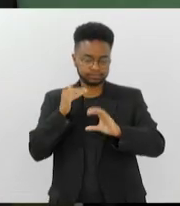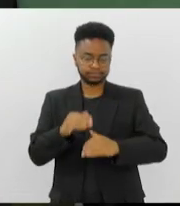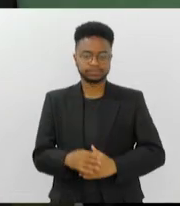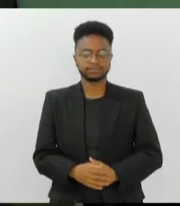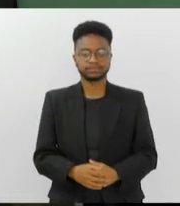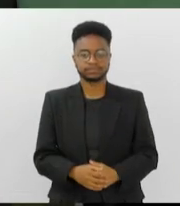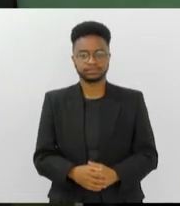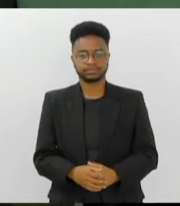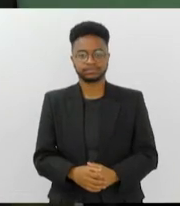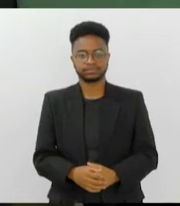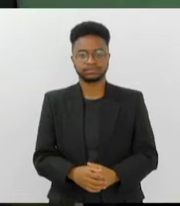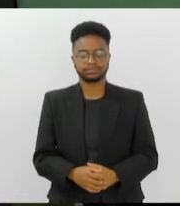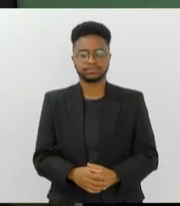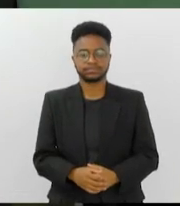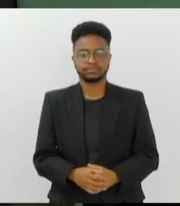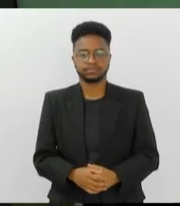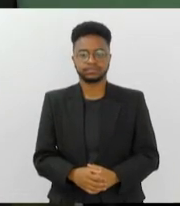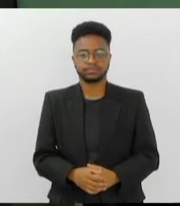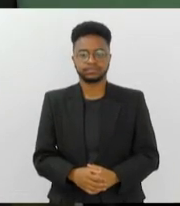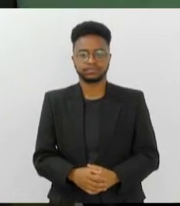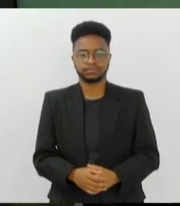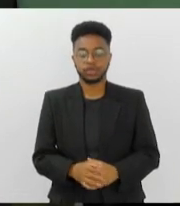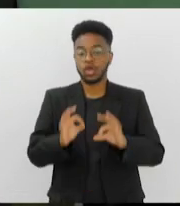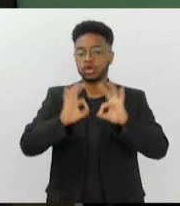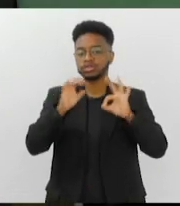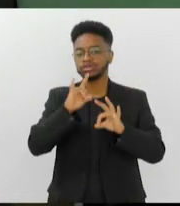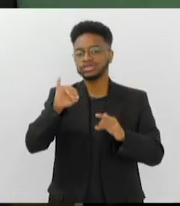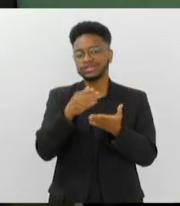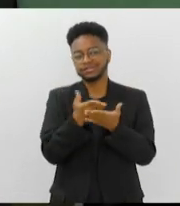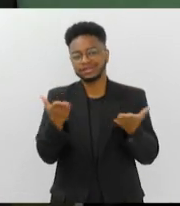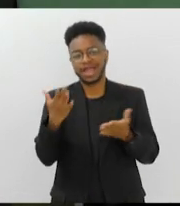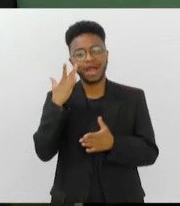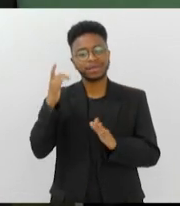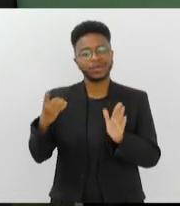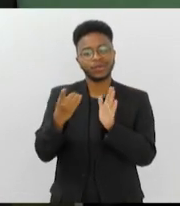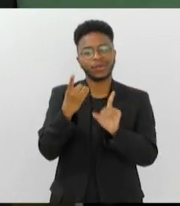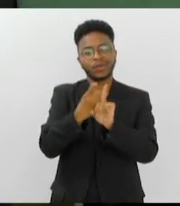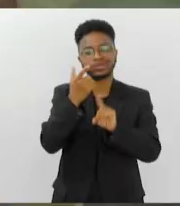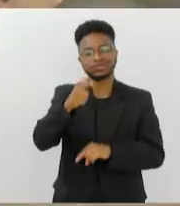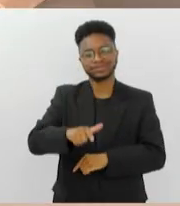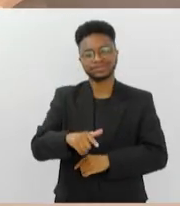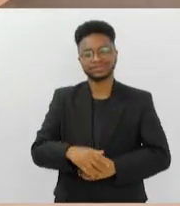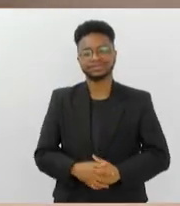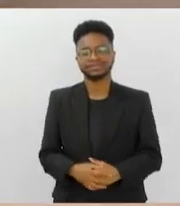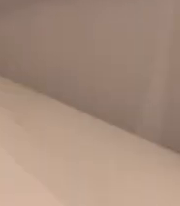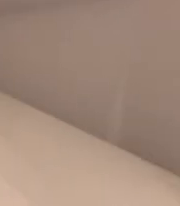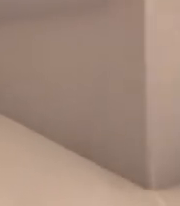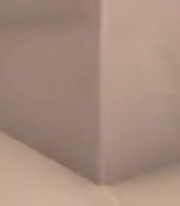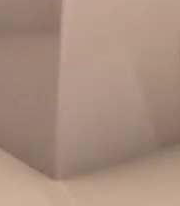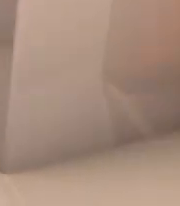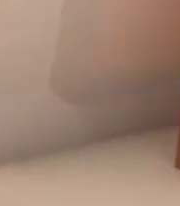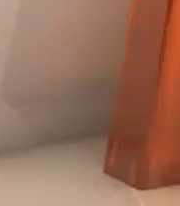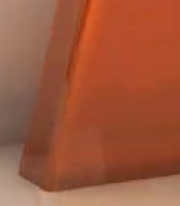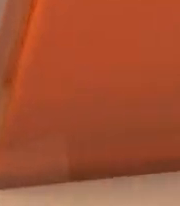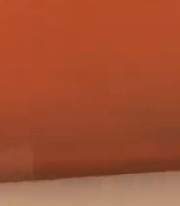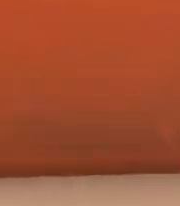.rj.gov.br Um ótimo dia para você e até amanhã. Música